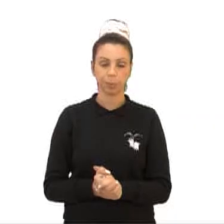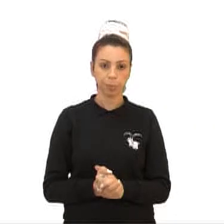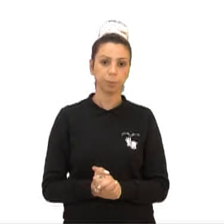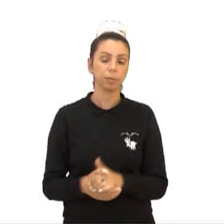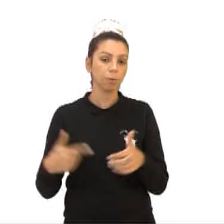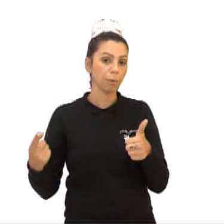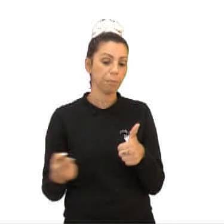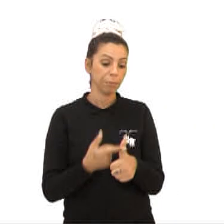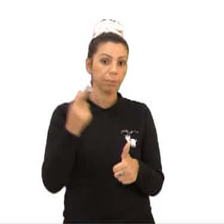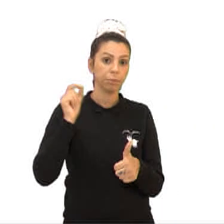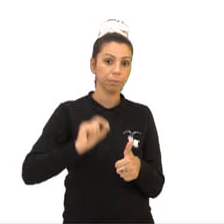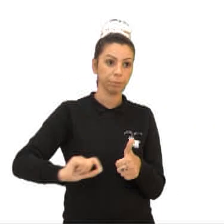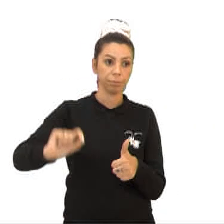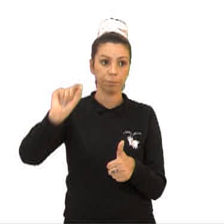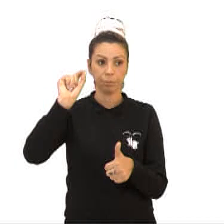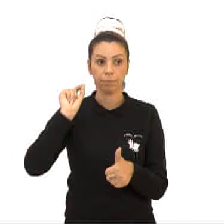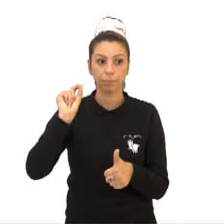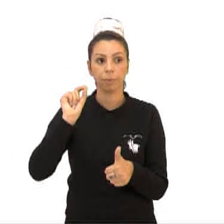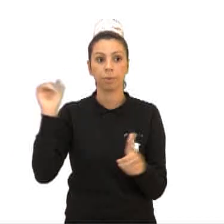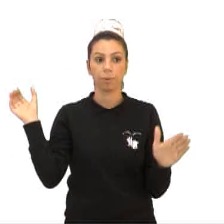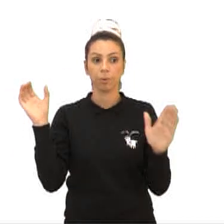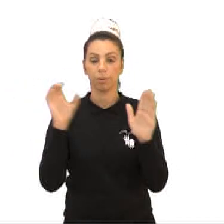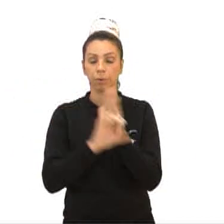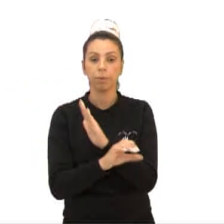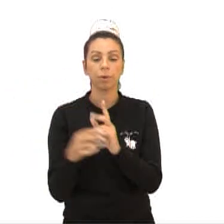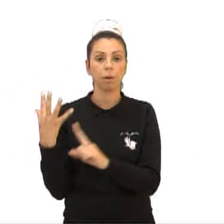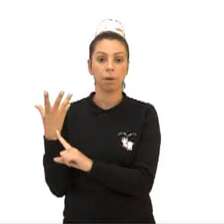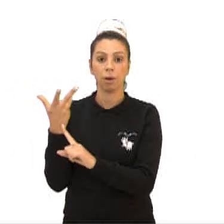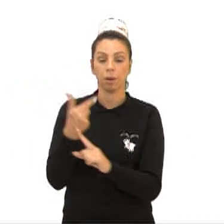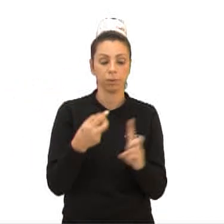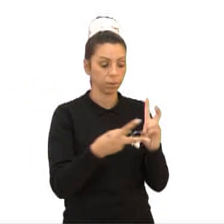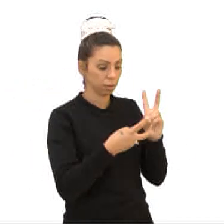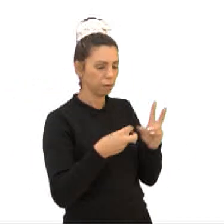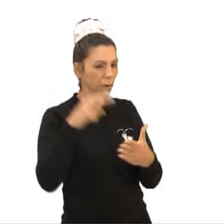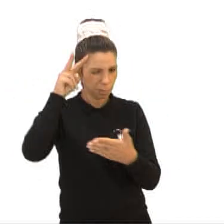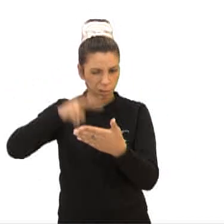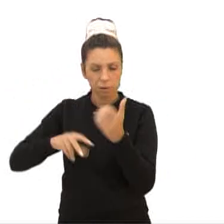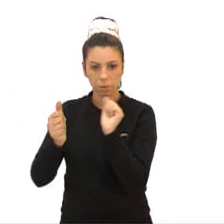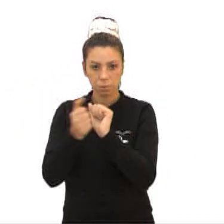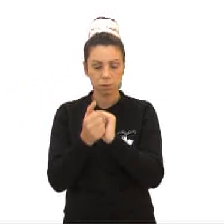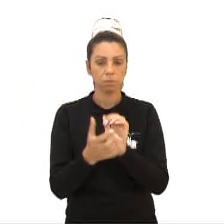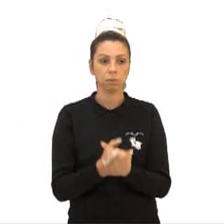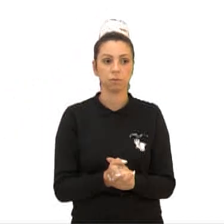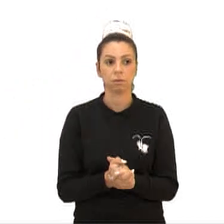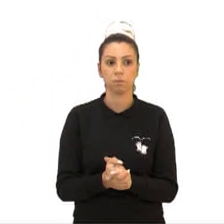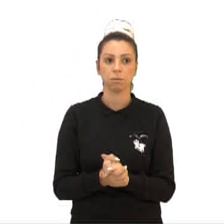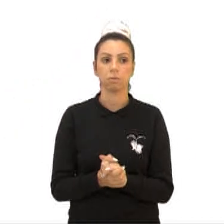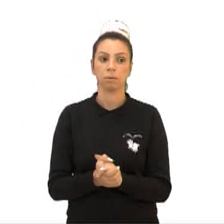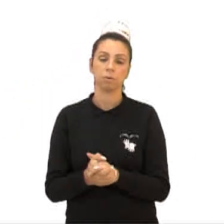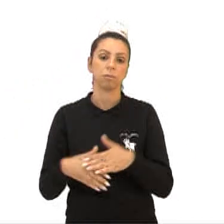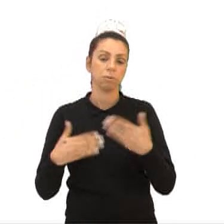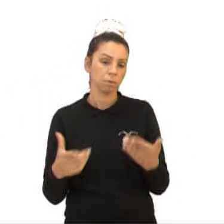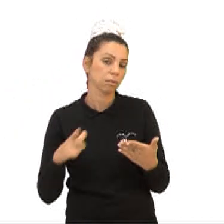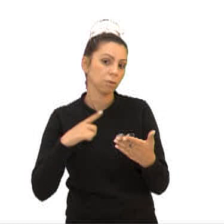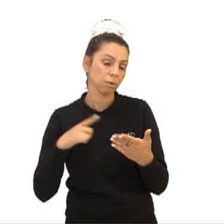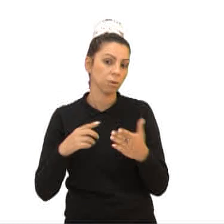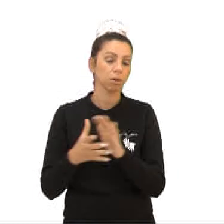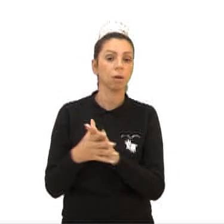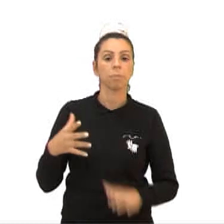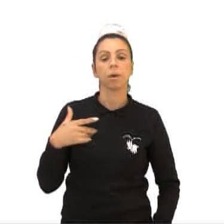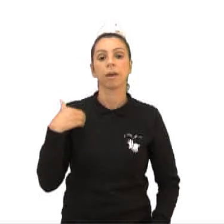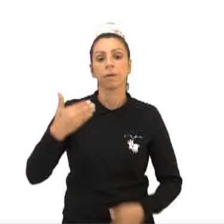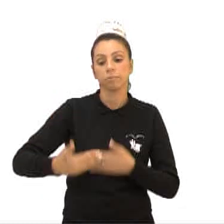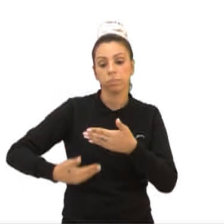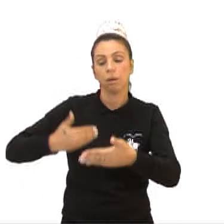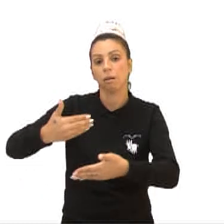Primeiro, vamos dar um conceito com relação à arte indígena. Vamos ler juntos. Tradição de um ofício de herança coletiva com pequena